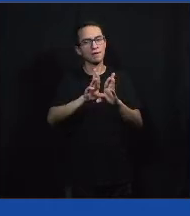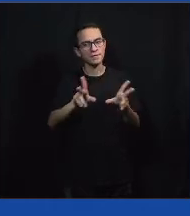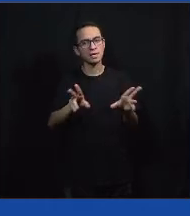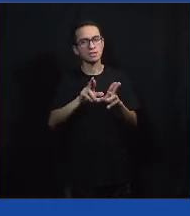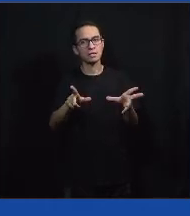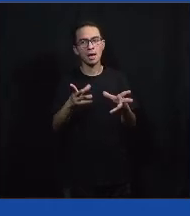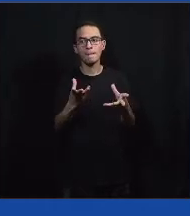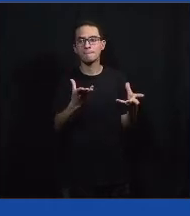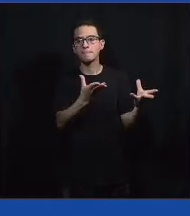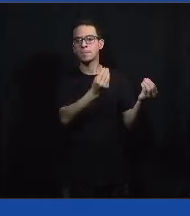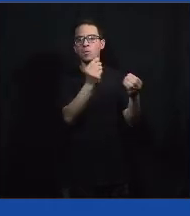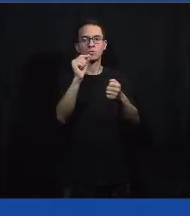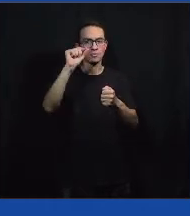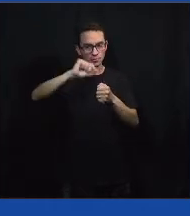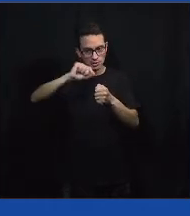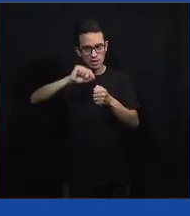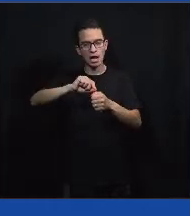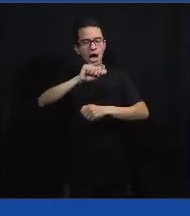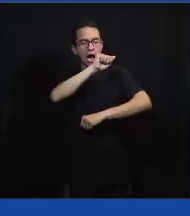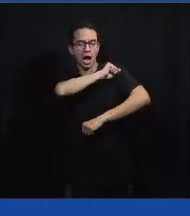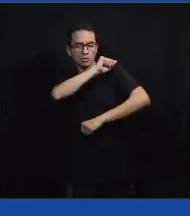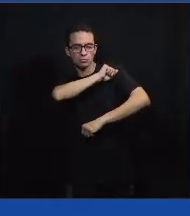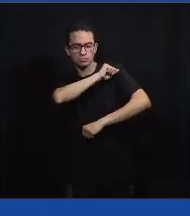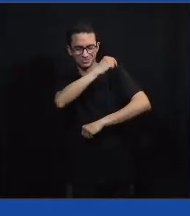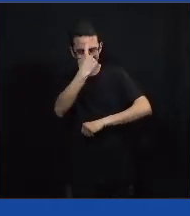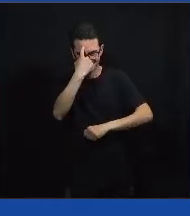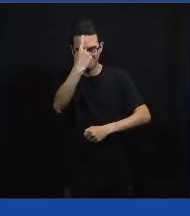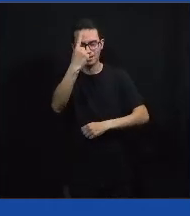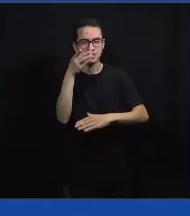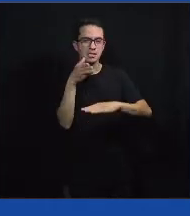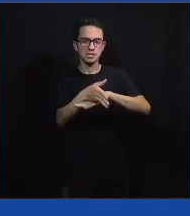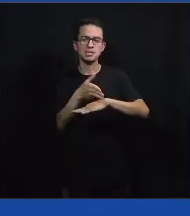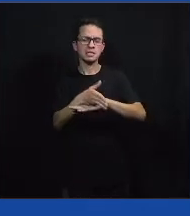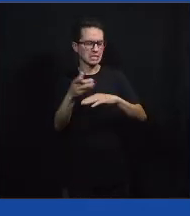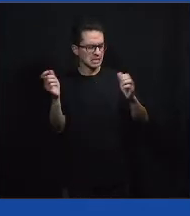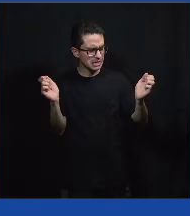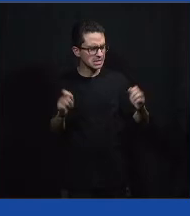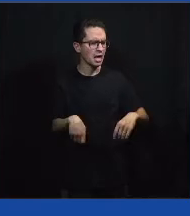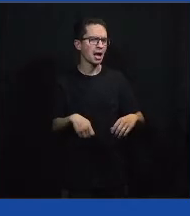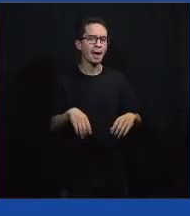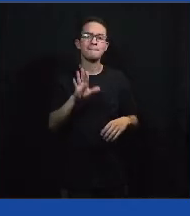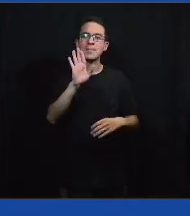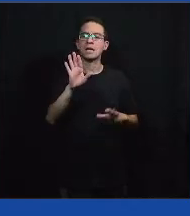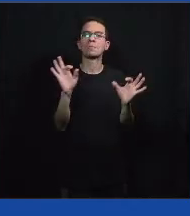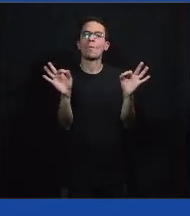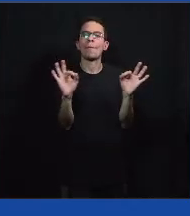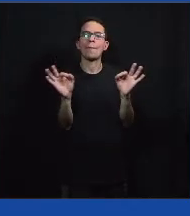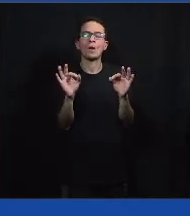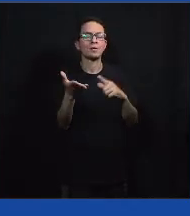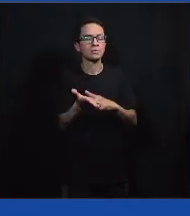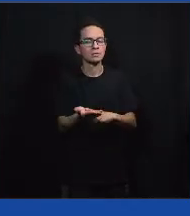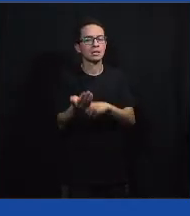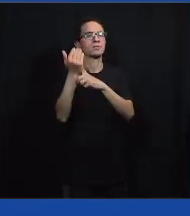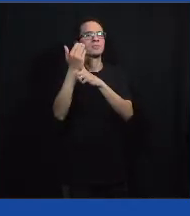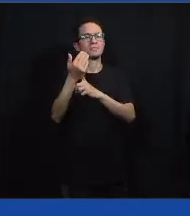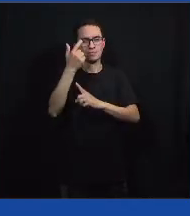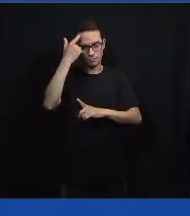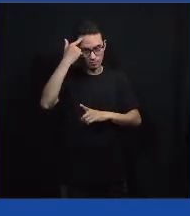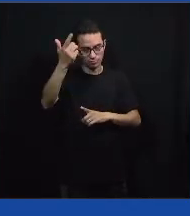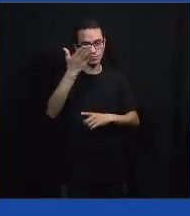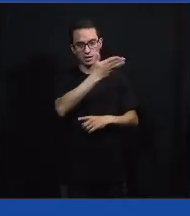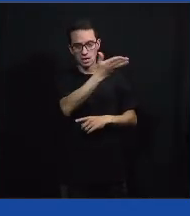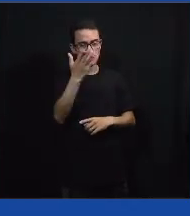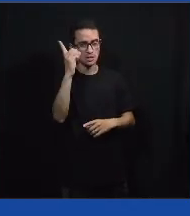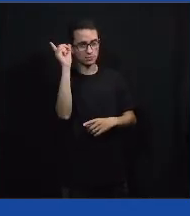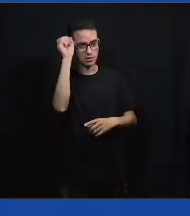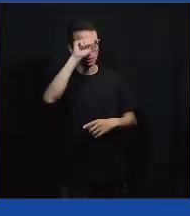coisa para que o aluno tenha o acesso, mas sem essa tecnologia eu acho que até para eles fica